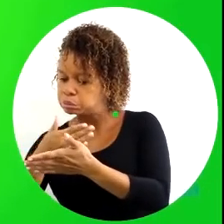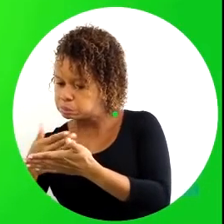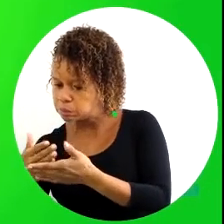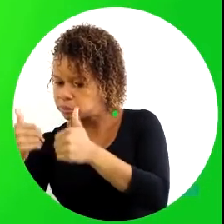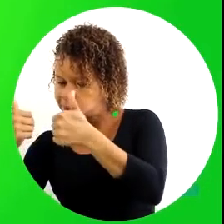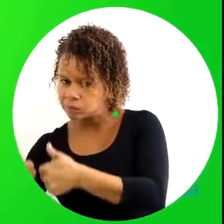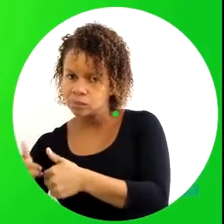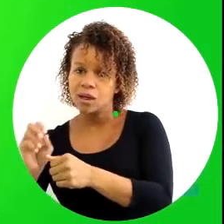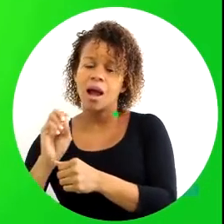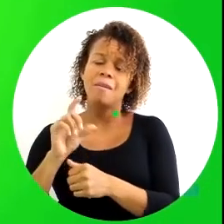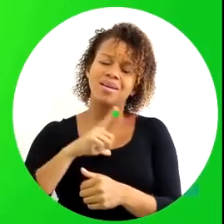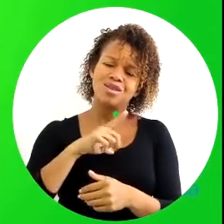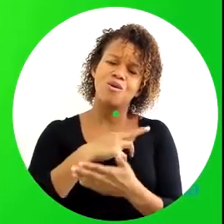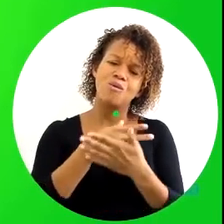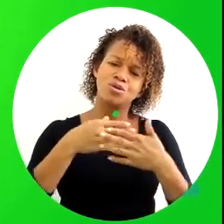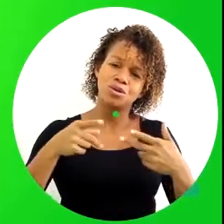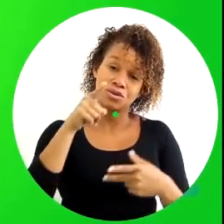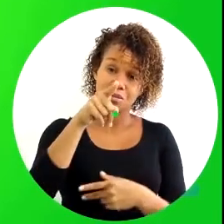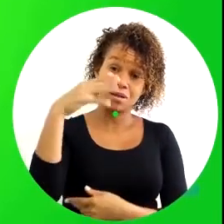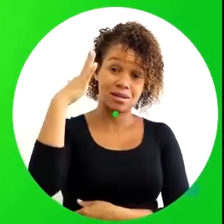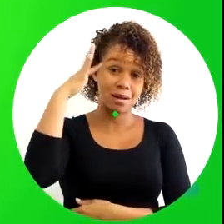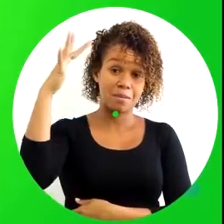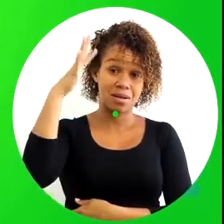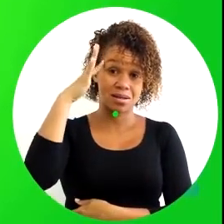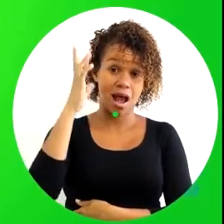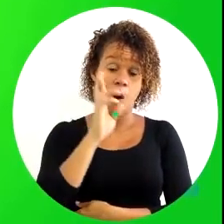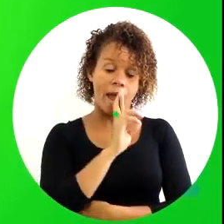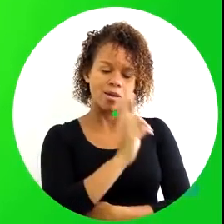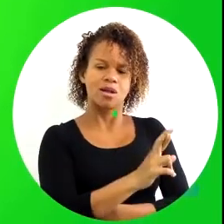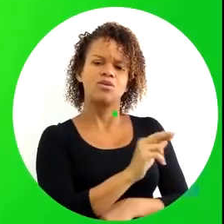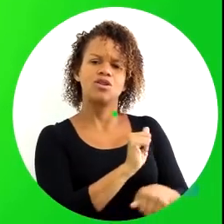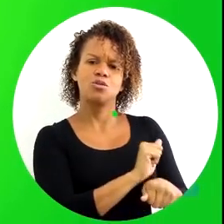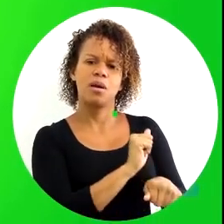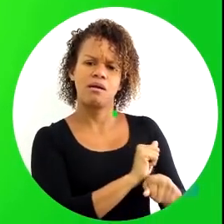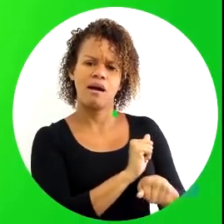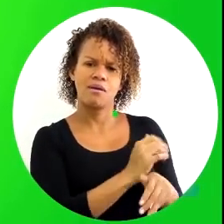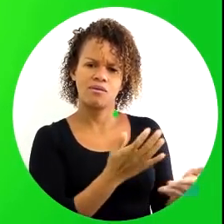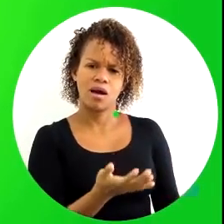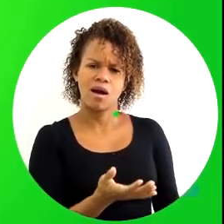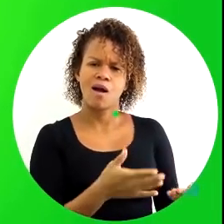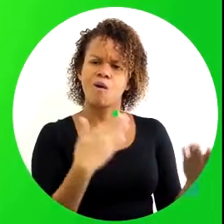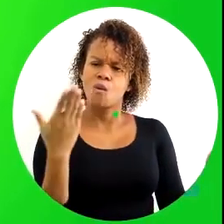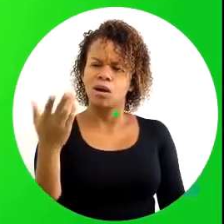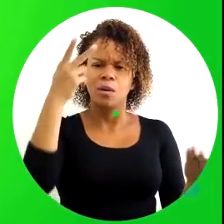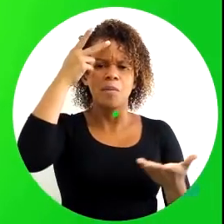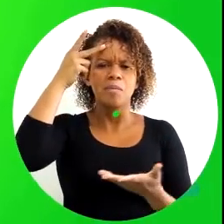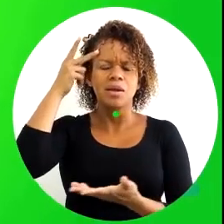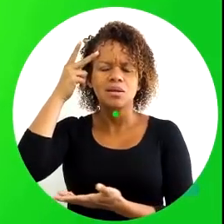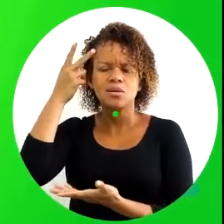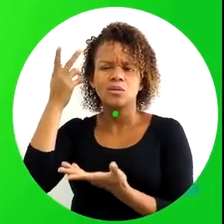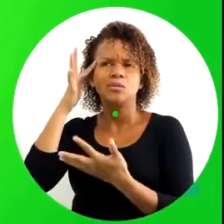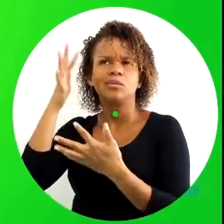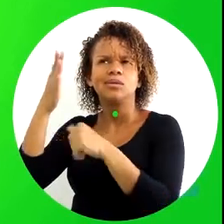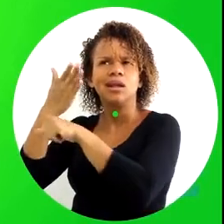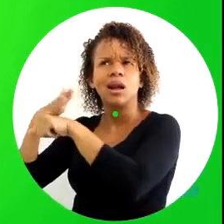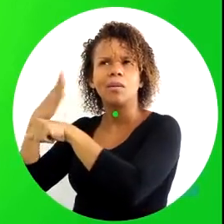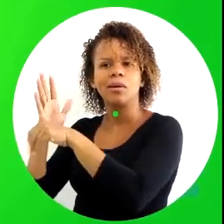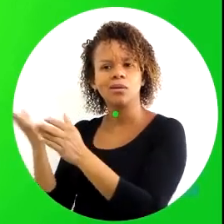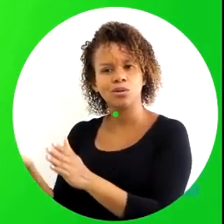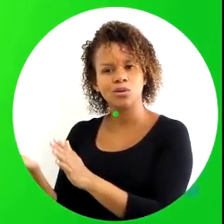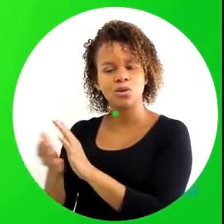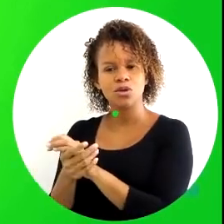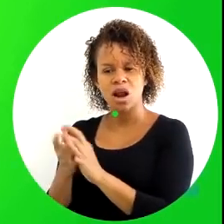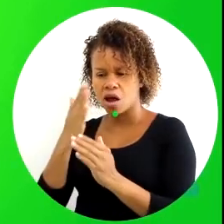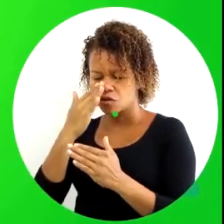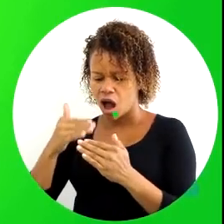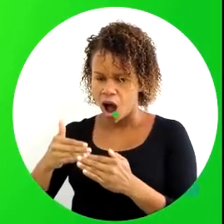maneira correta e aí existem algumas coisas que você precisa pensar. Pensa nos resultados que você esperava quando pensou no treinamento. Será que